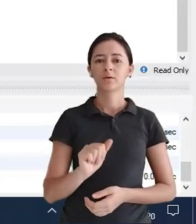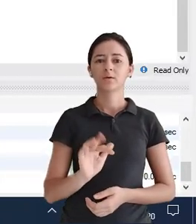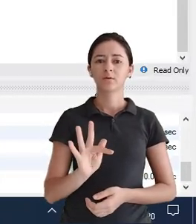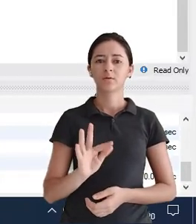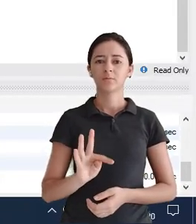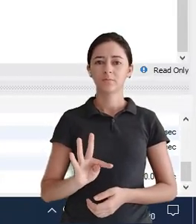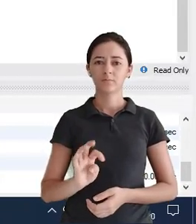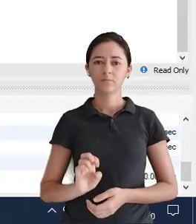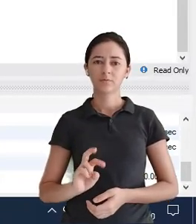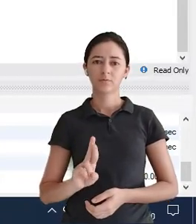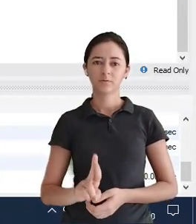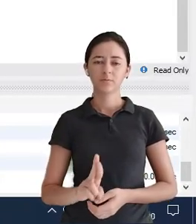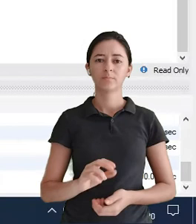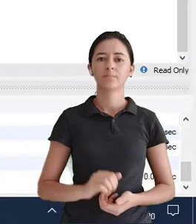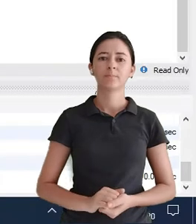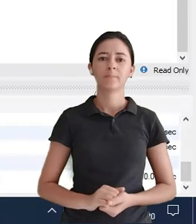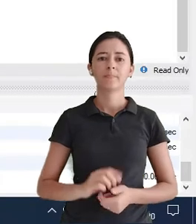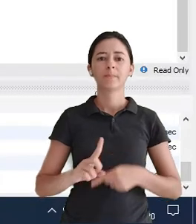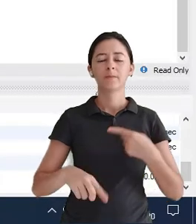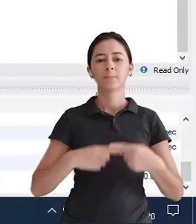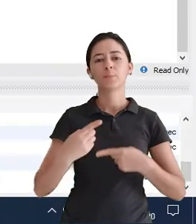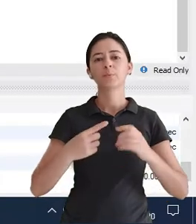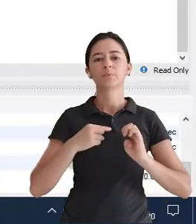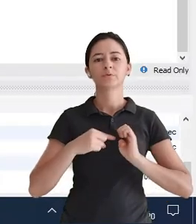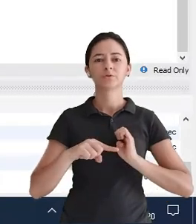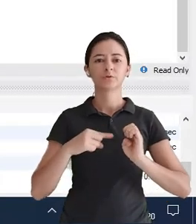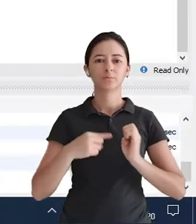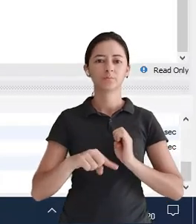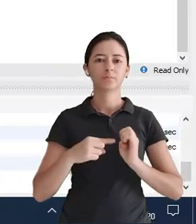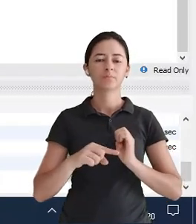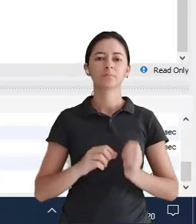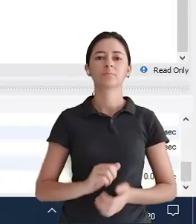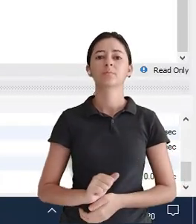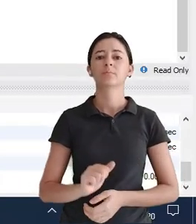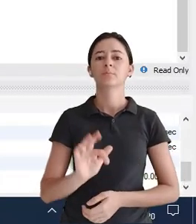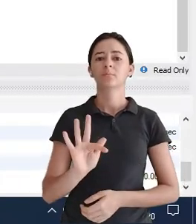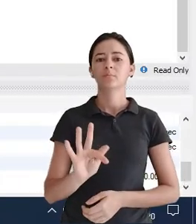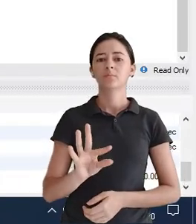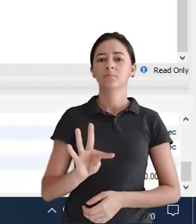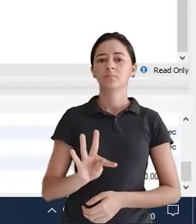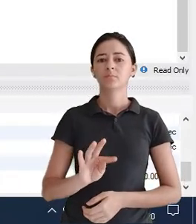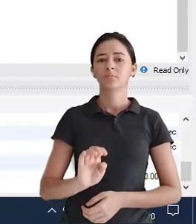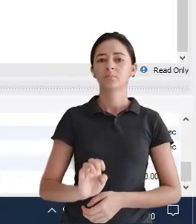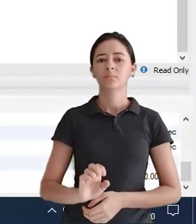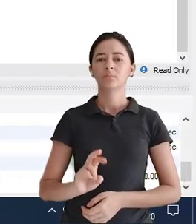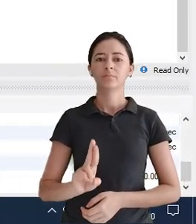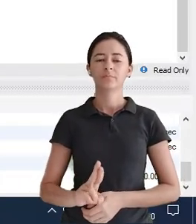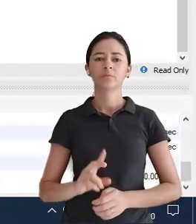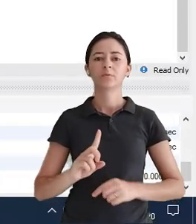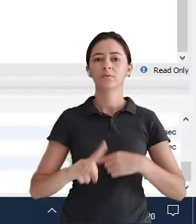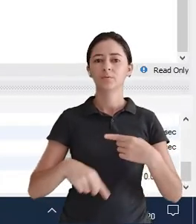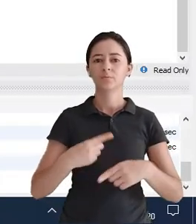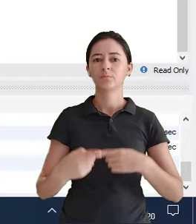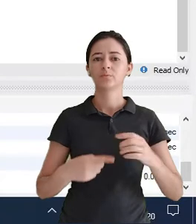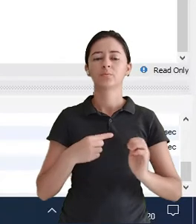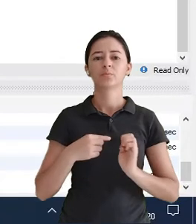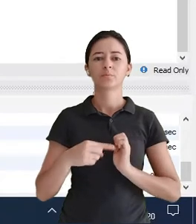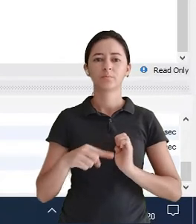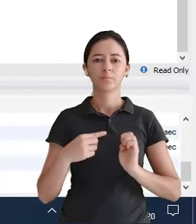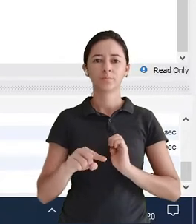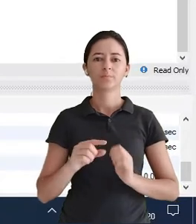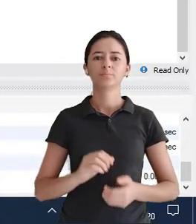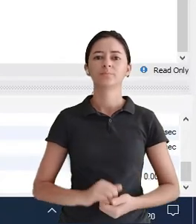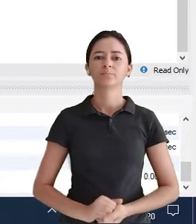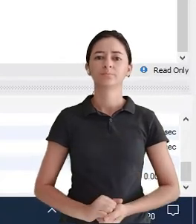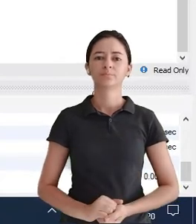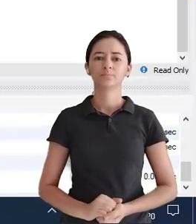de e-mail Tá vendo Depois de e-mail Ele vai ficar aqui ó Vai ficar aqui depois de e-mail Tá bom Então after Olha lá Então vamos lá Então